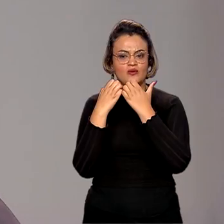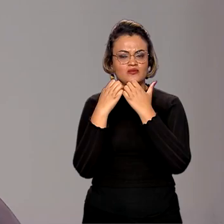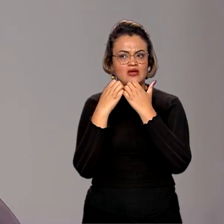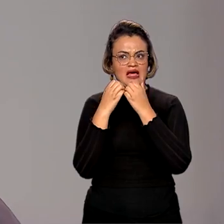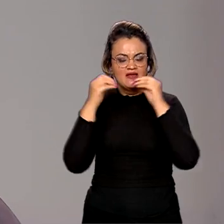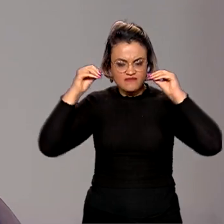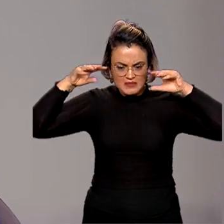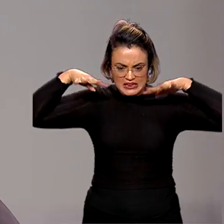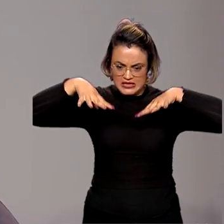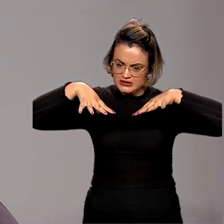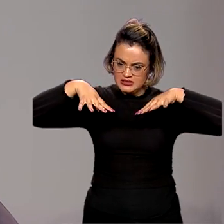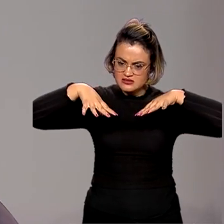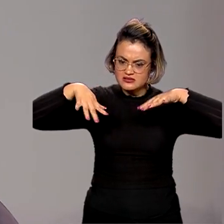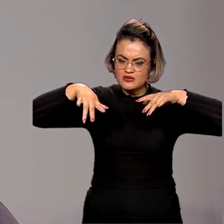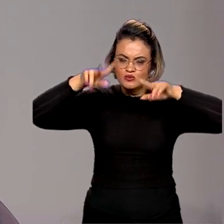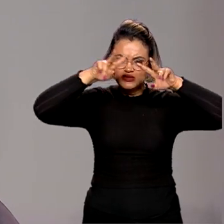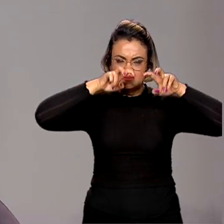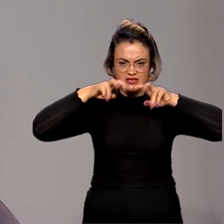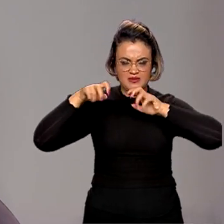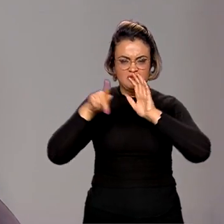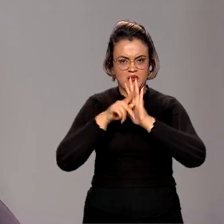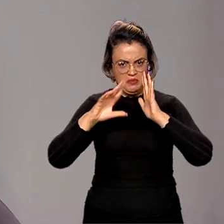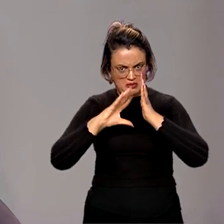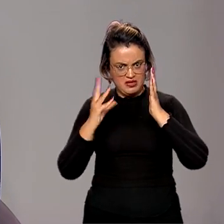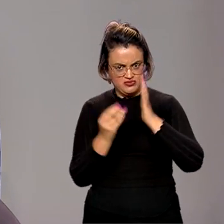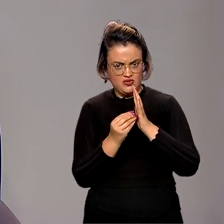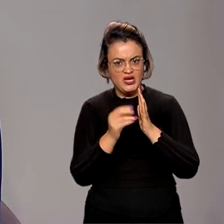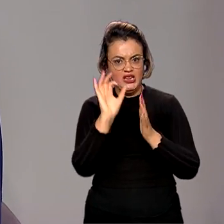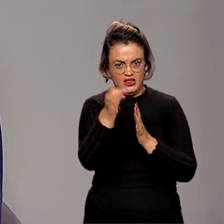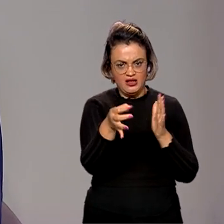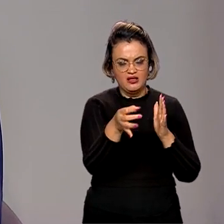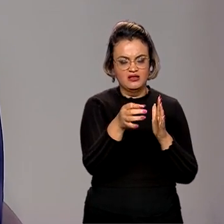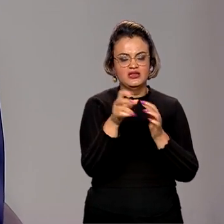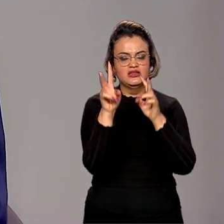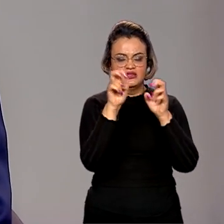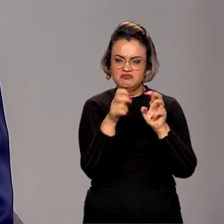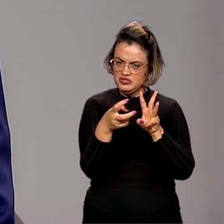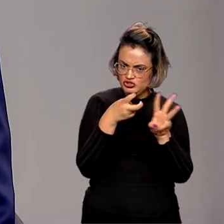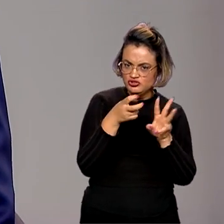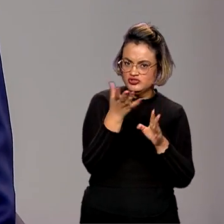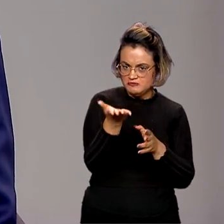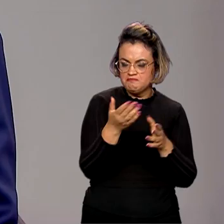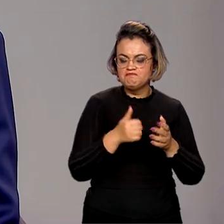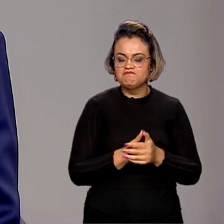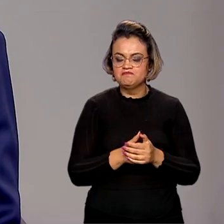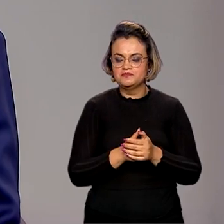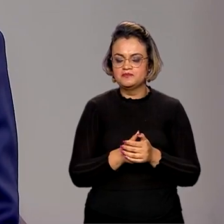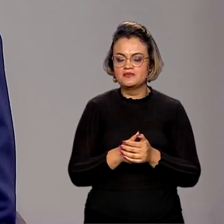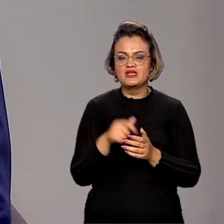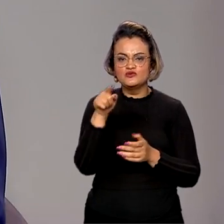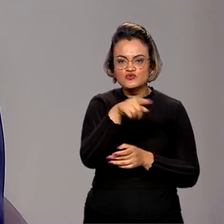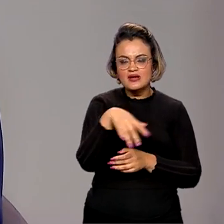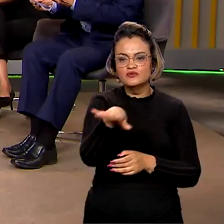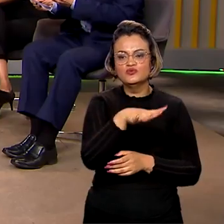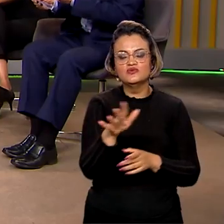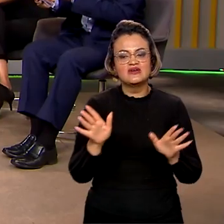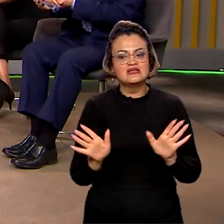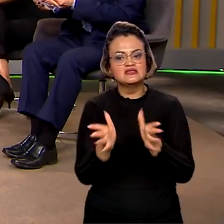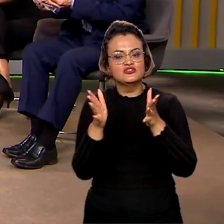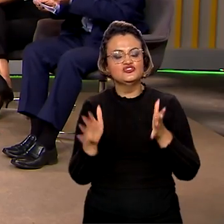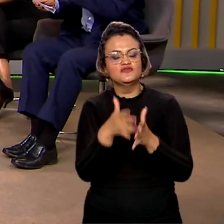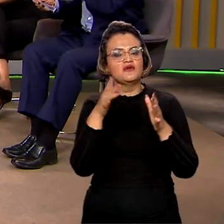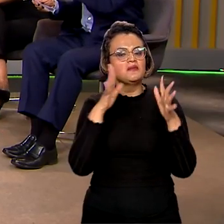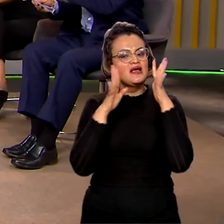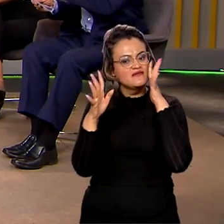luz em todas as questões da Amazônia, inclusive nas questões dos povos indígenas? Ou seja, isso aí vai promover uma